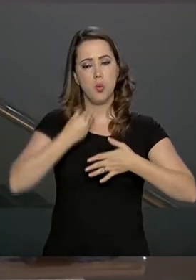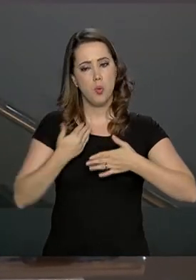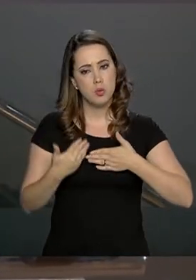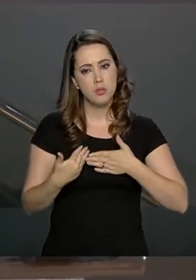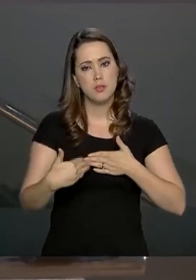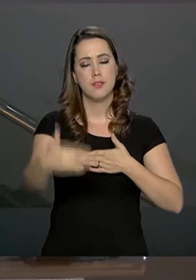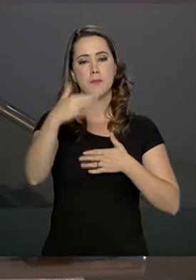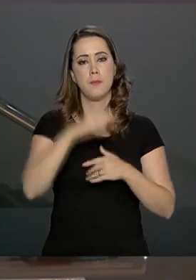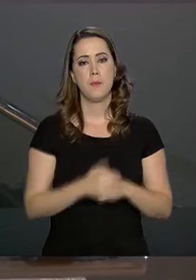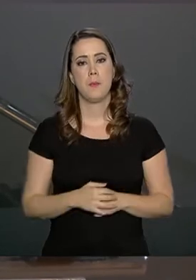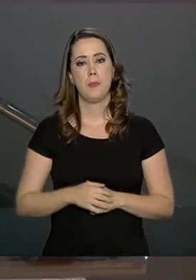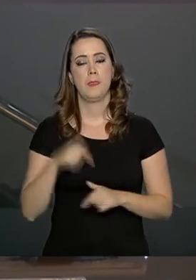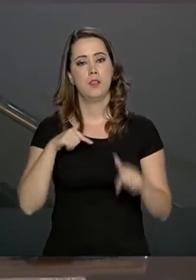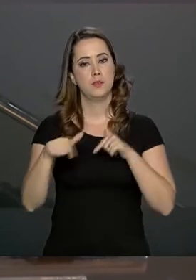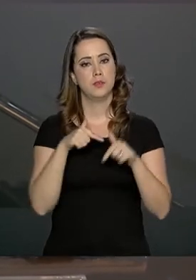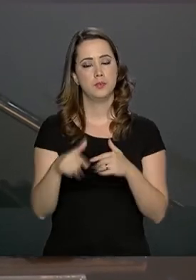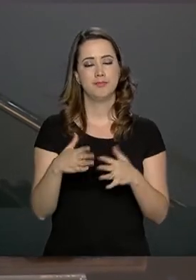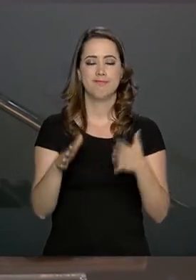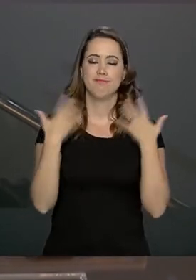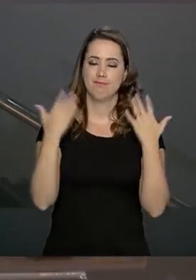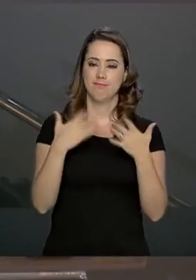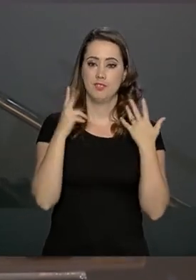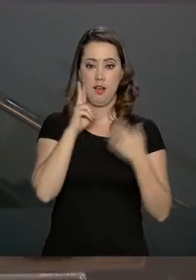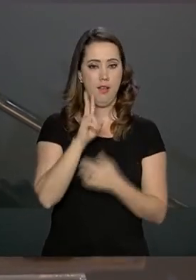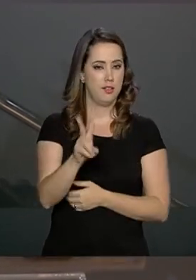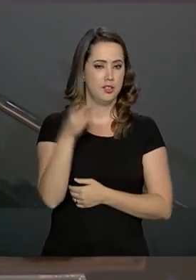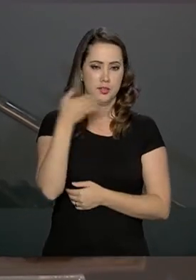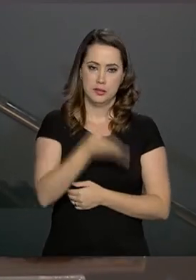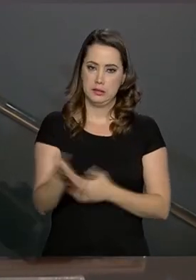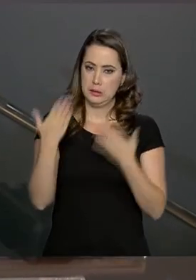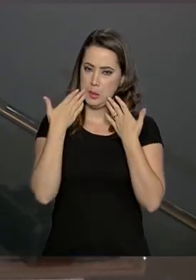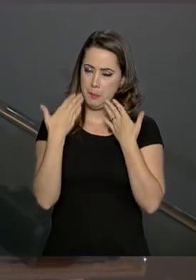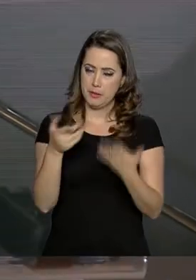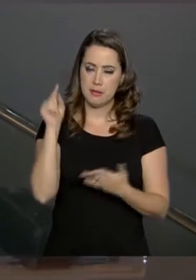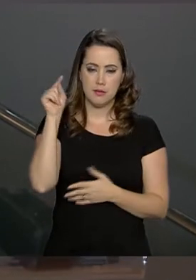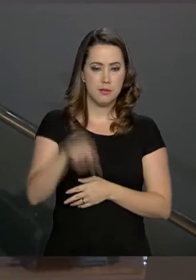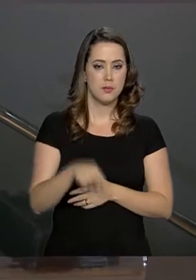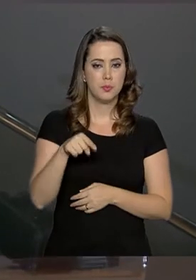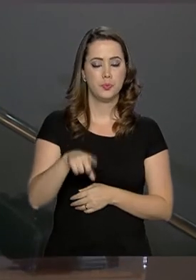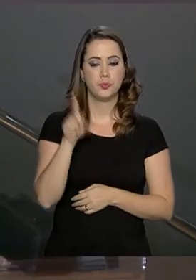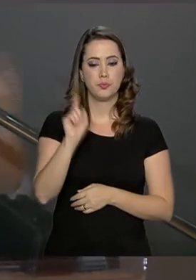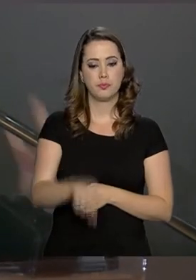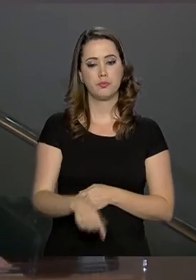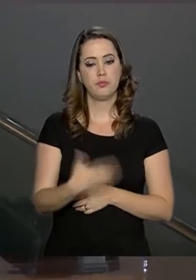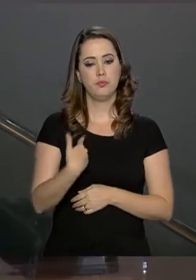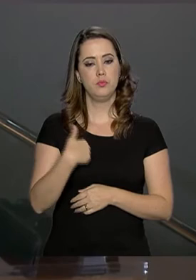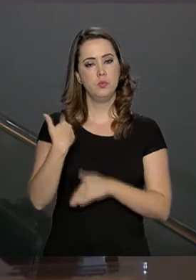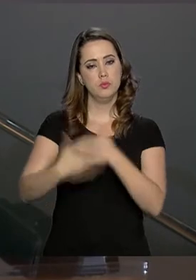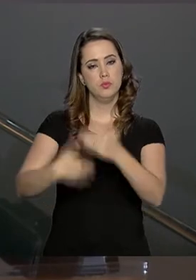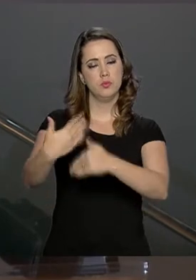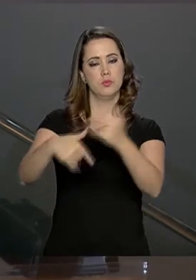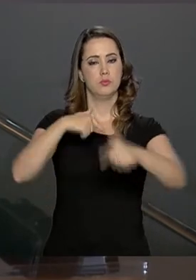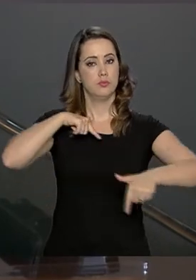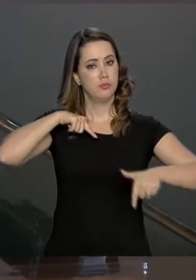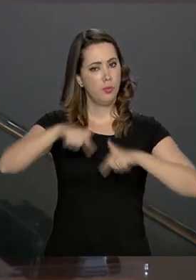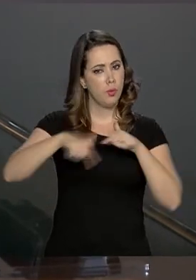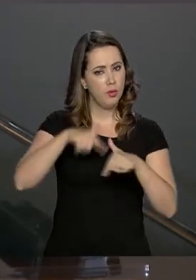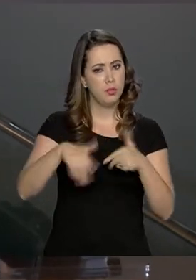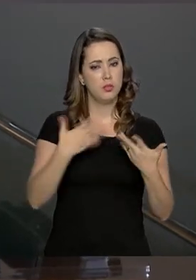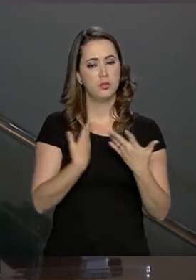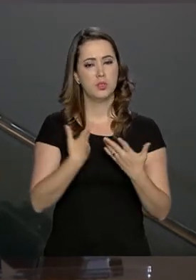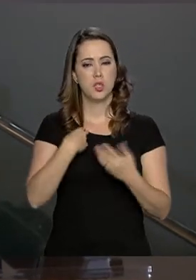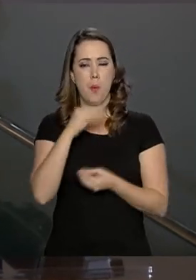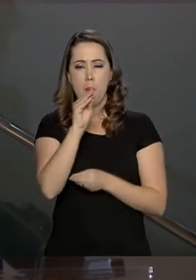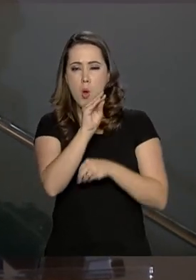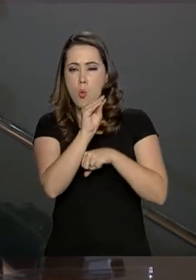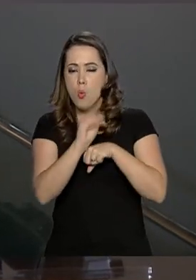este trabalho, esta exposição aqui, que ela é, na verdade, a consequência de um trabalho feito